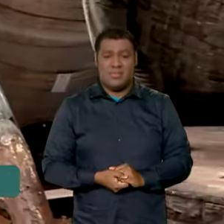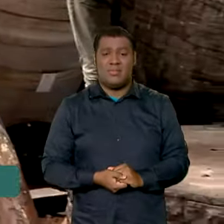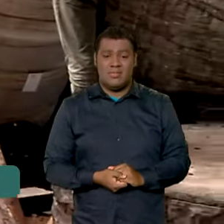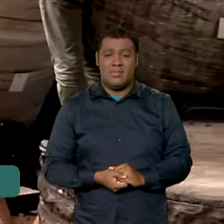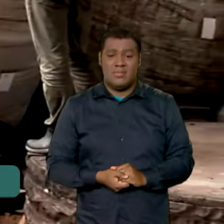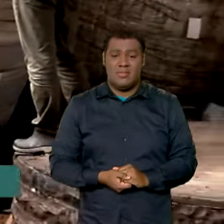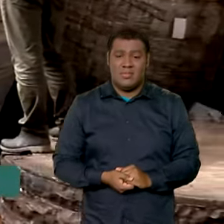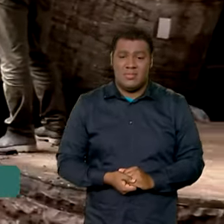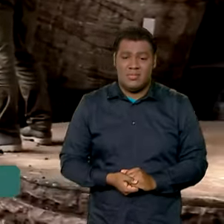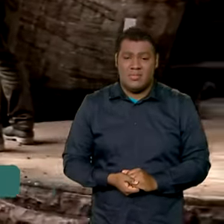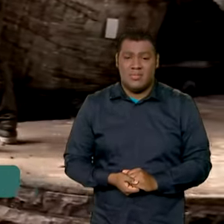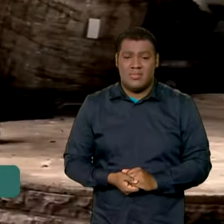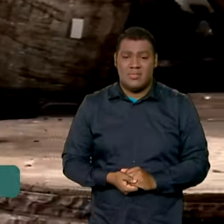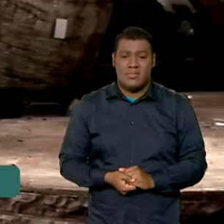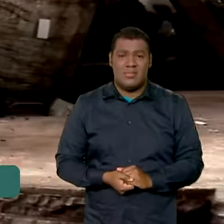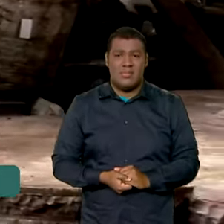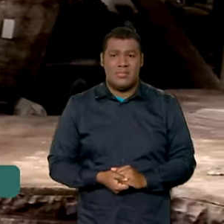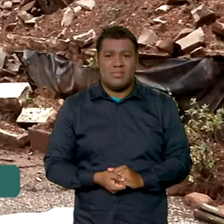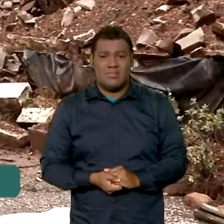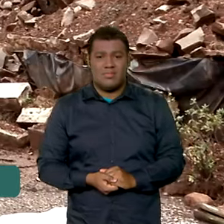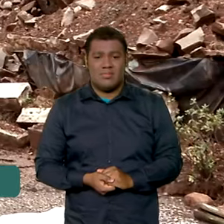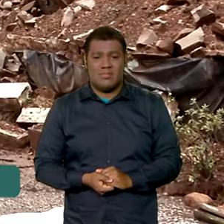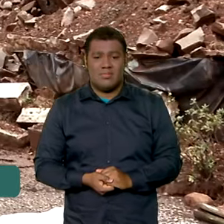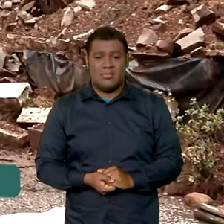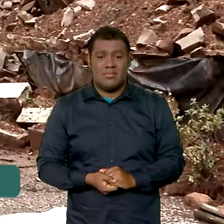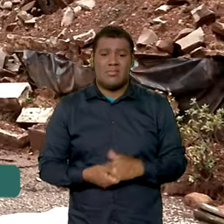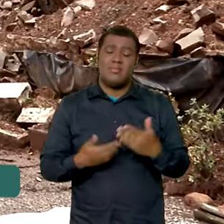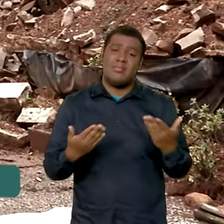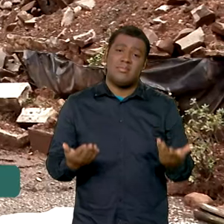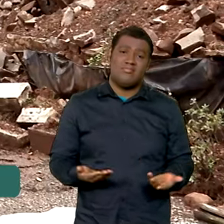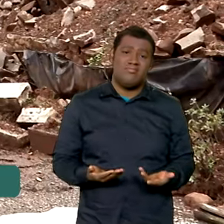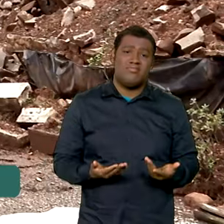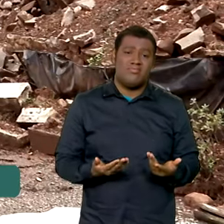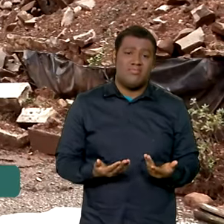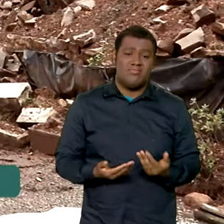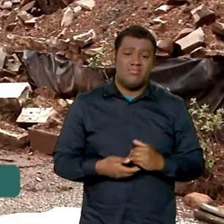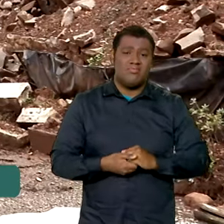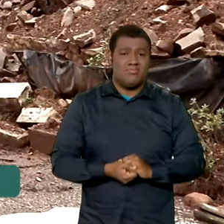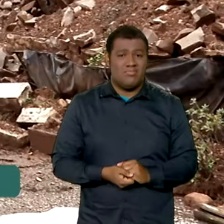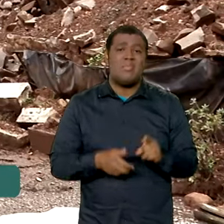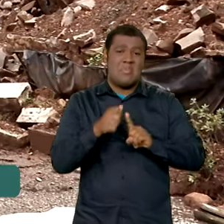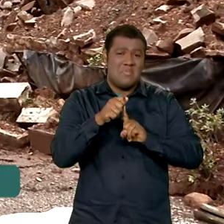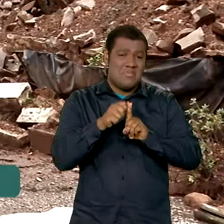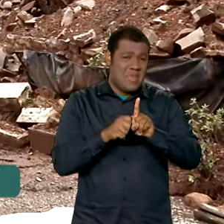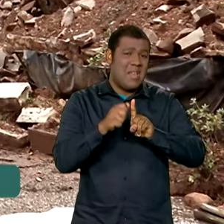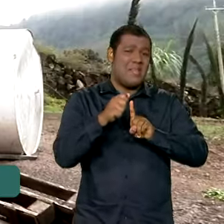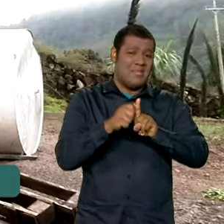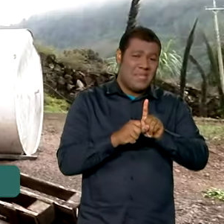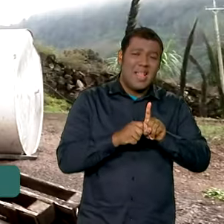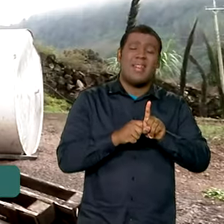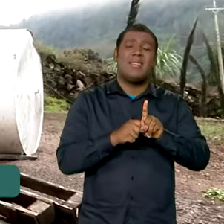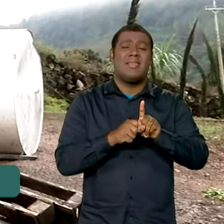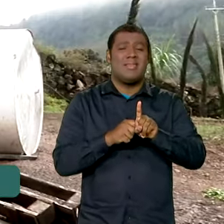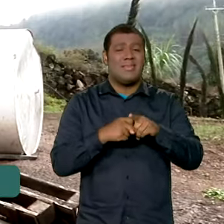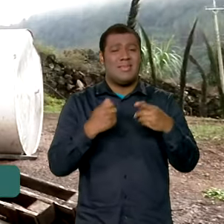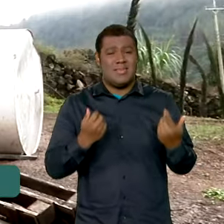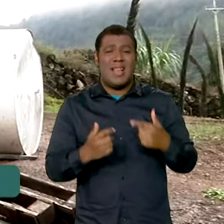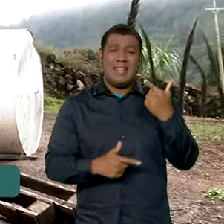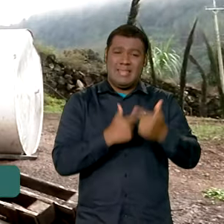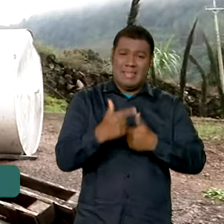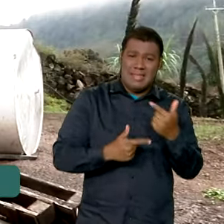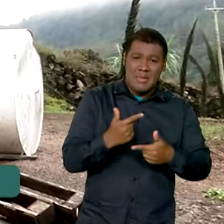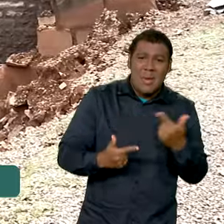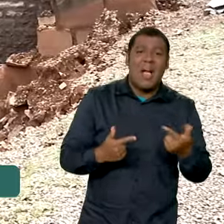apareceram. E ao mesmo tempo, os custos mensais que a gente sempre teve, a mão de obra, energia